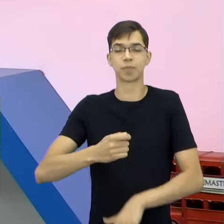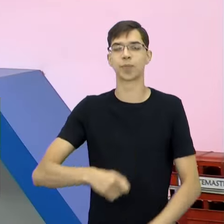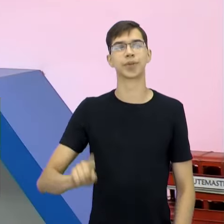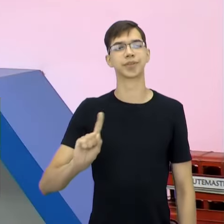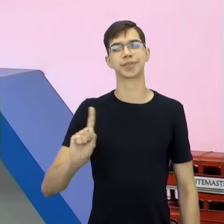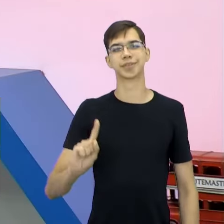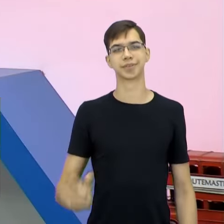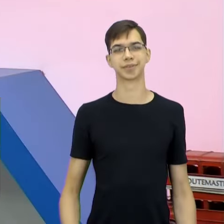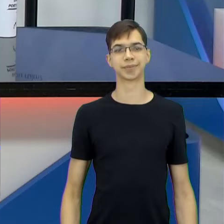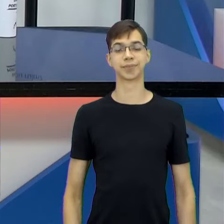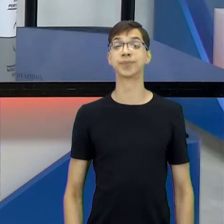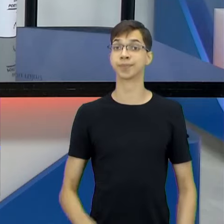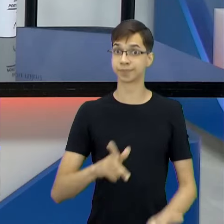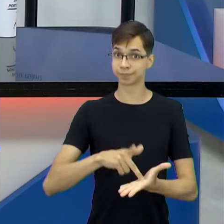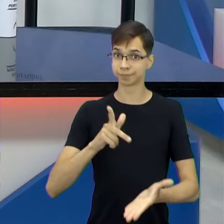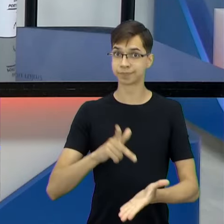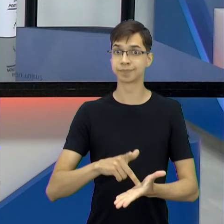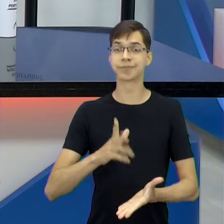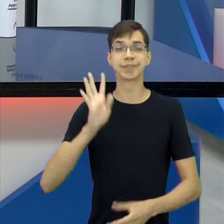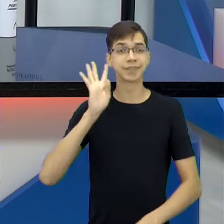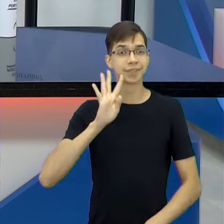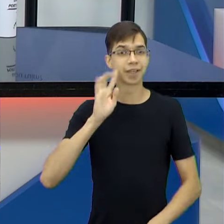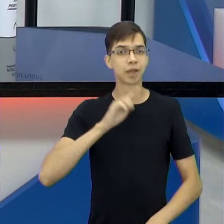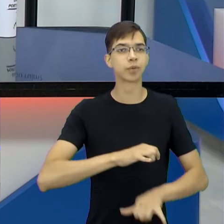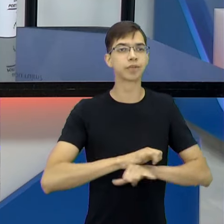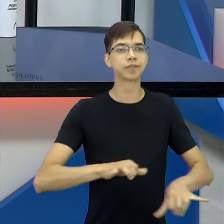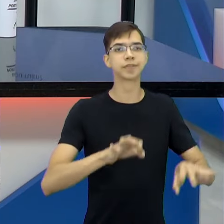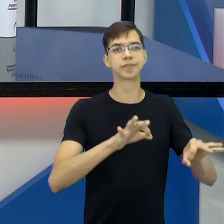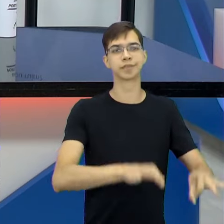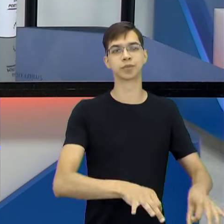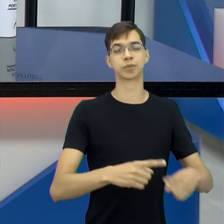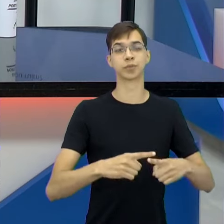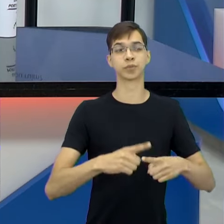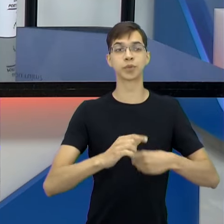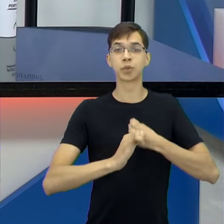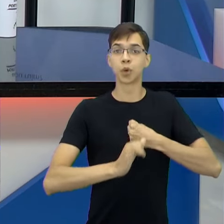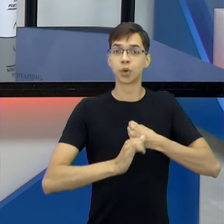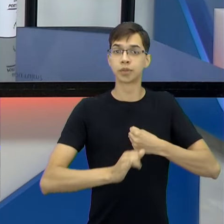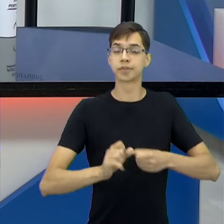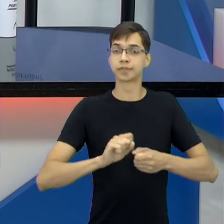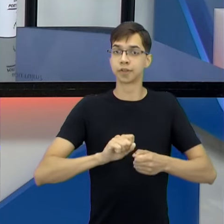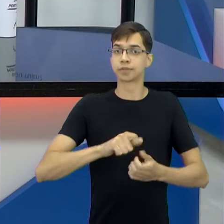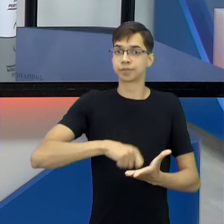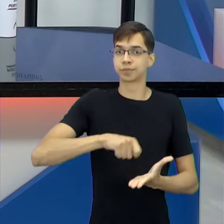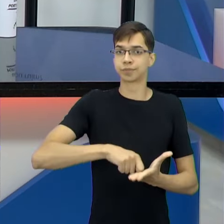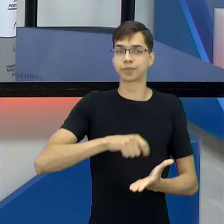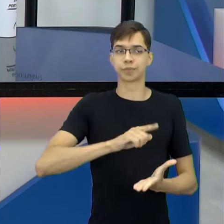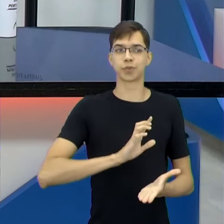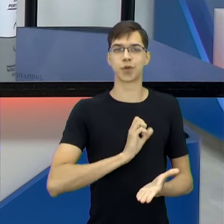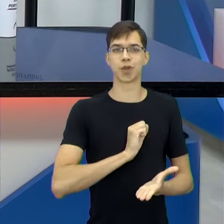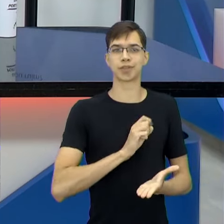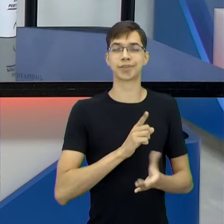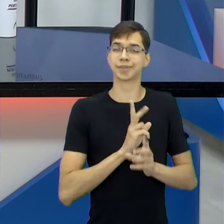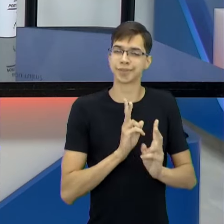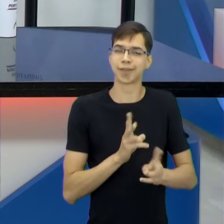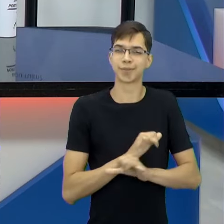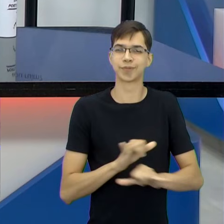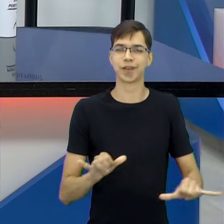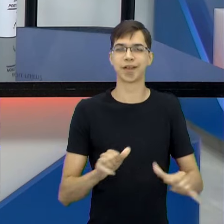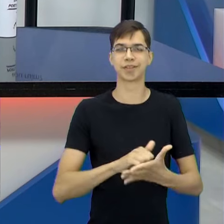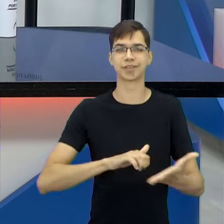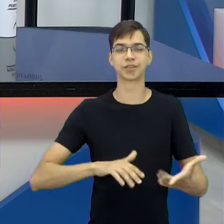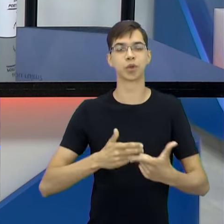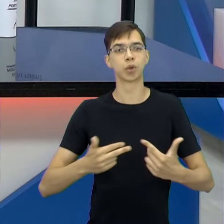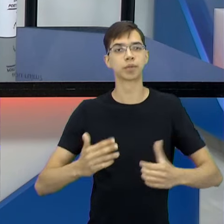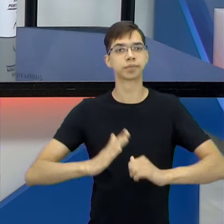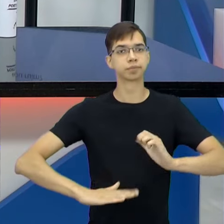é isso que é legal você falar exatamente. Porque você fez uma crônica, mas você gosta. Porque você sempre comenta das atividades. Igual